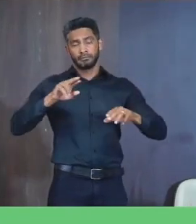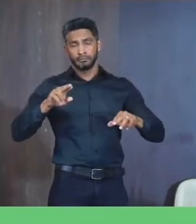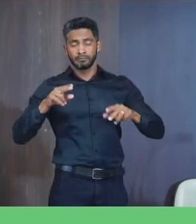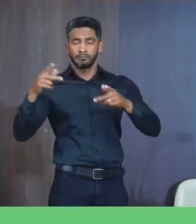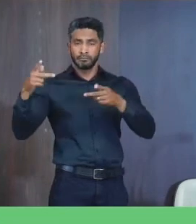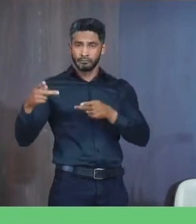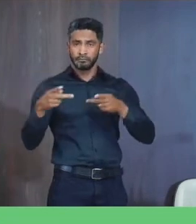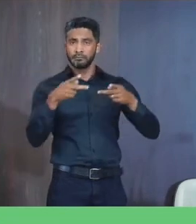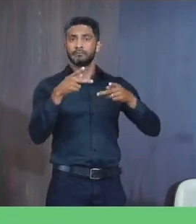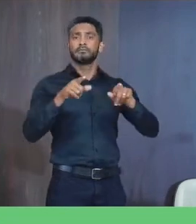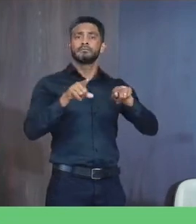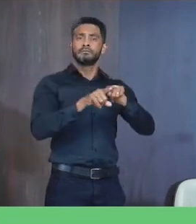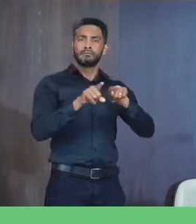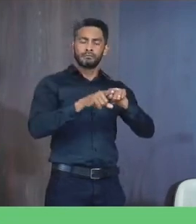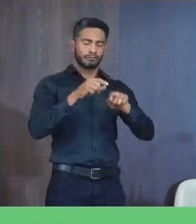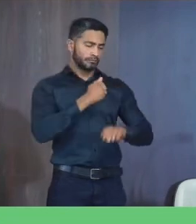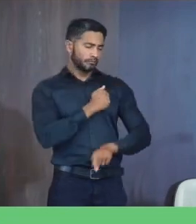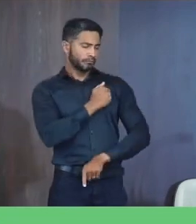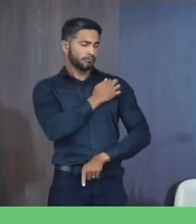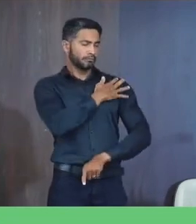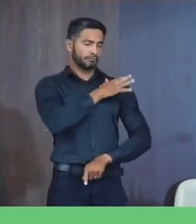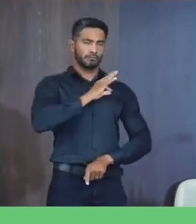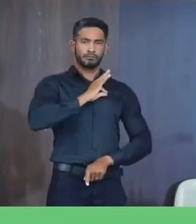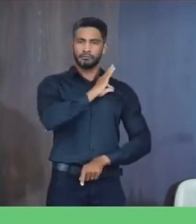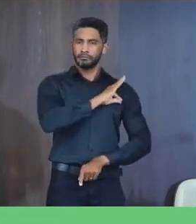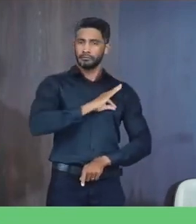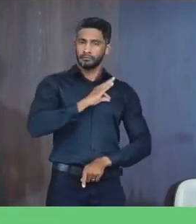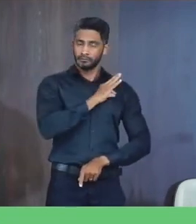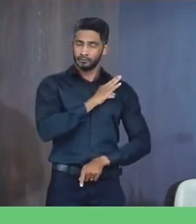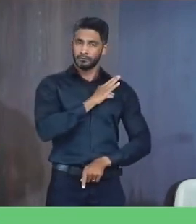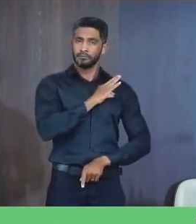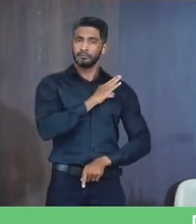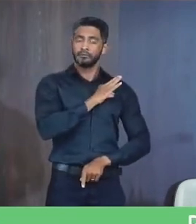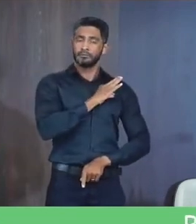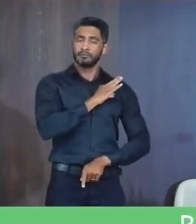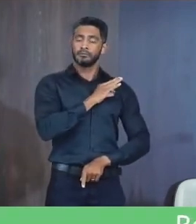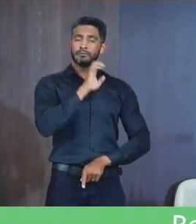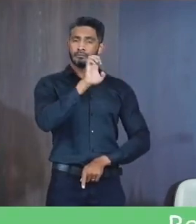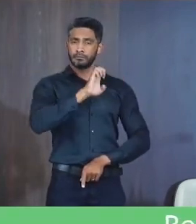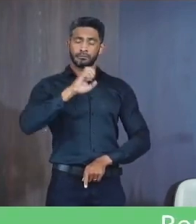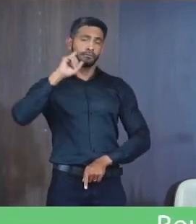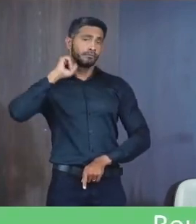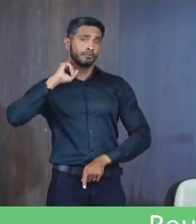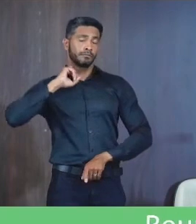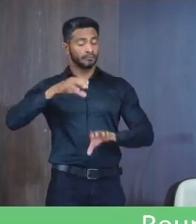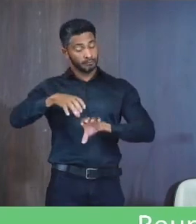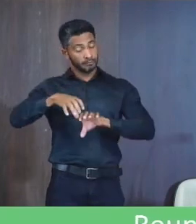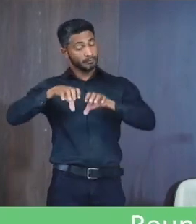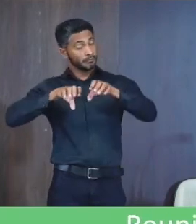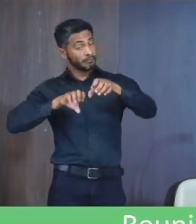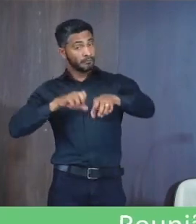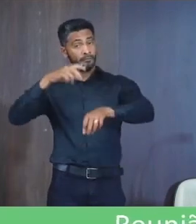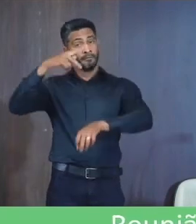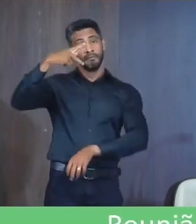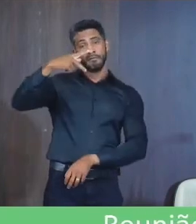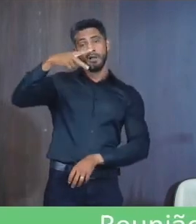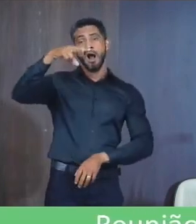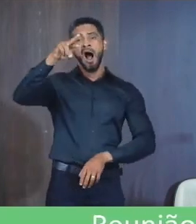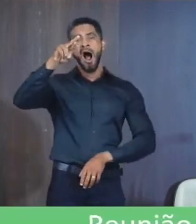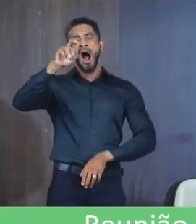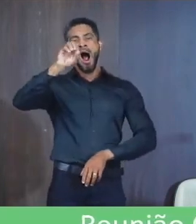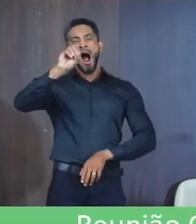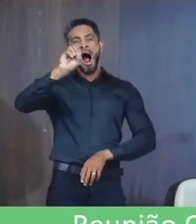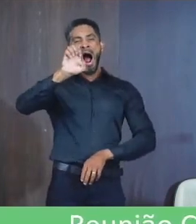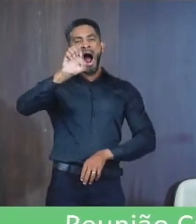convites do 55º 1º Batalhão de Polícia Militar do Estado de Minas Gerais Em Janaúba Para as formaturas do Programa Educacional de Resistência às